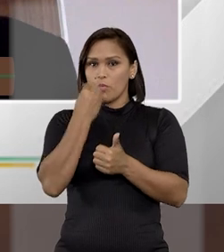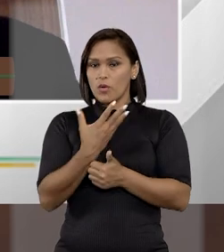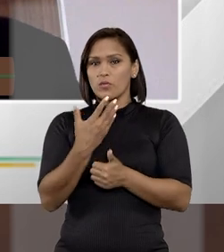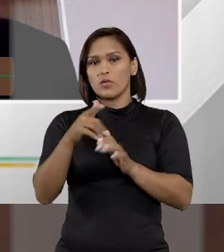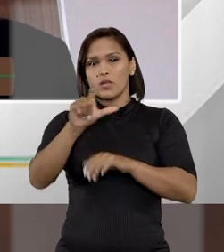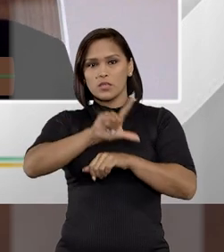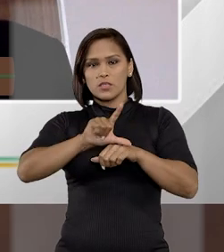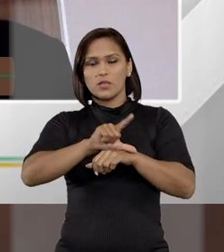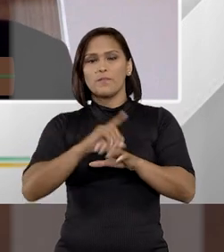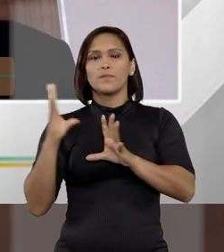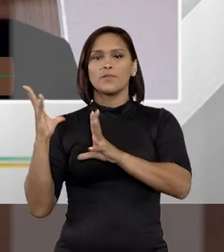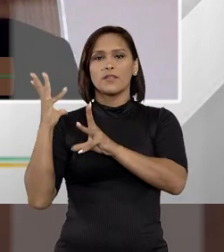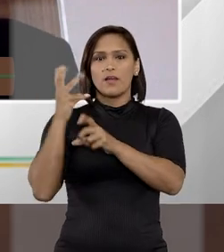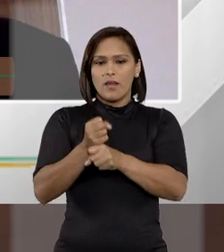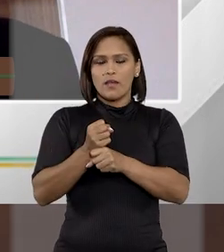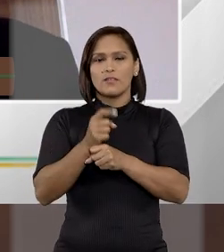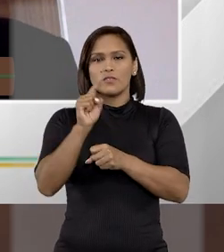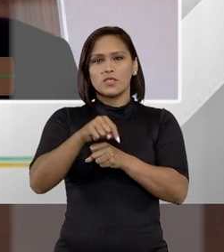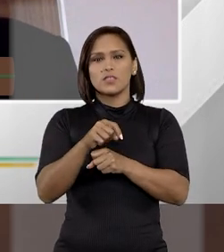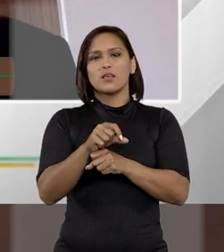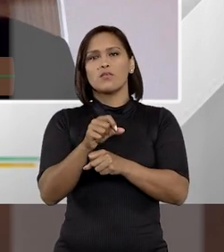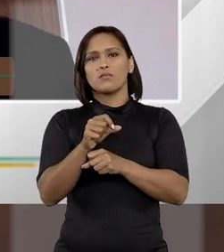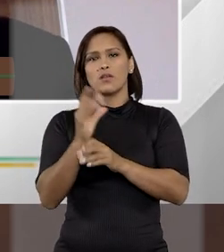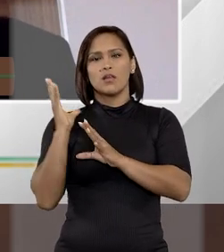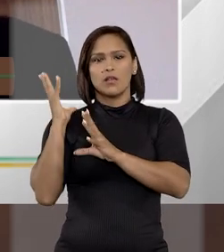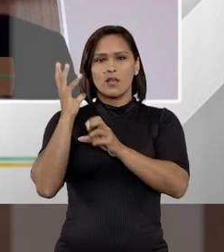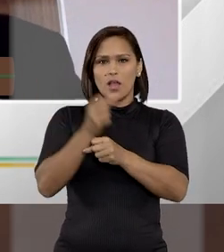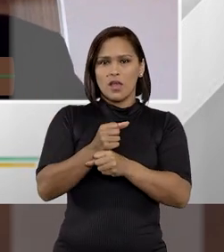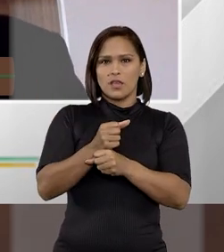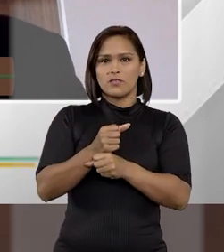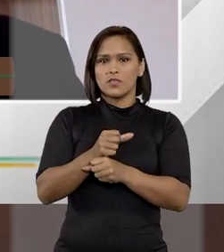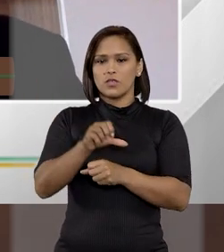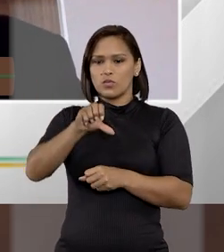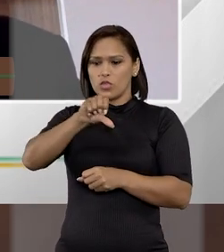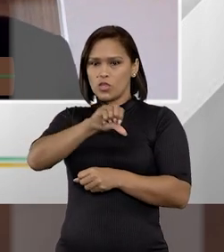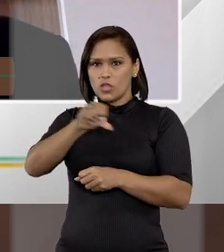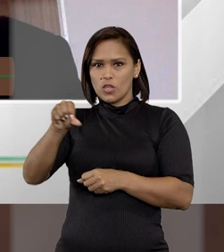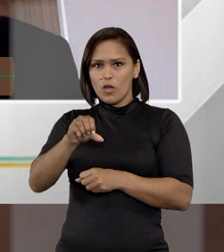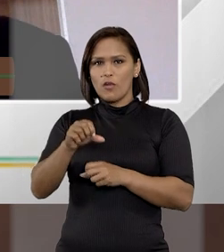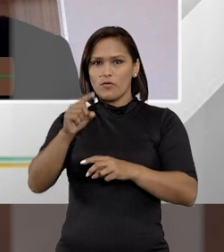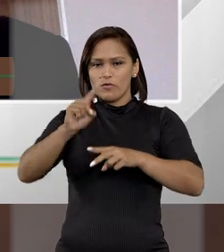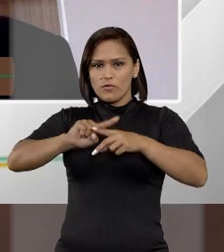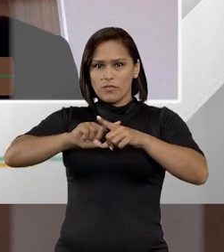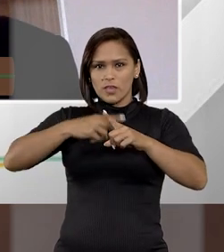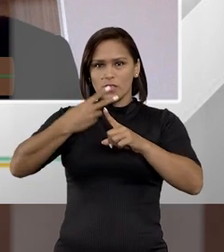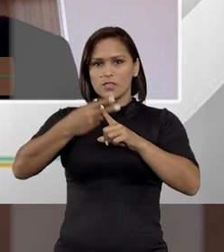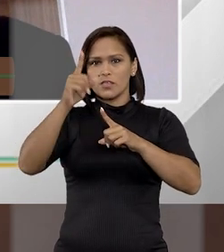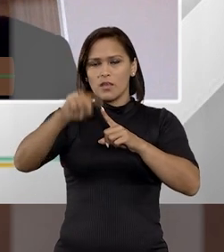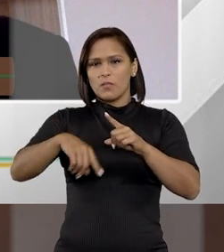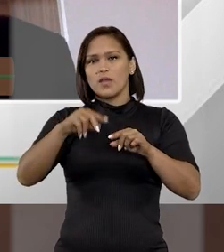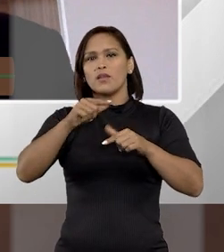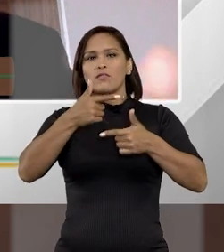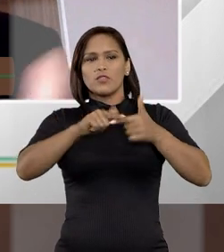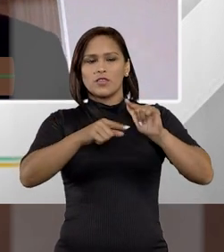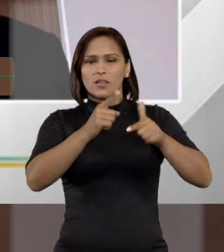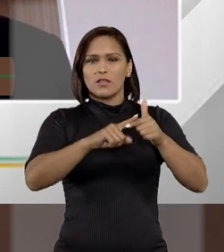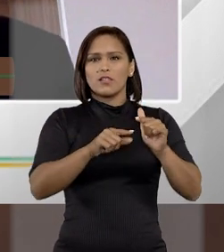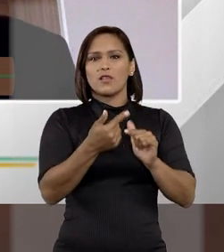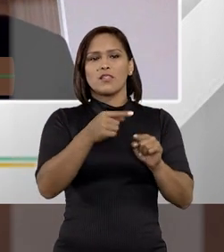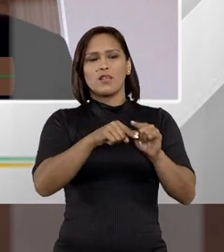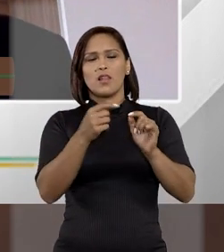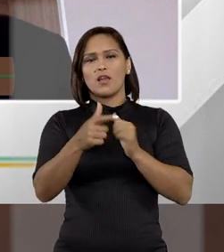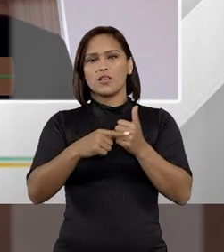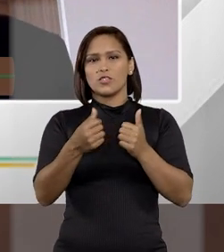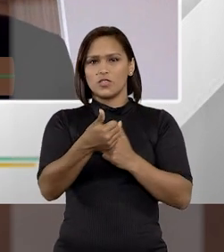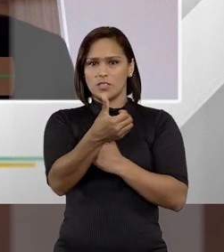nesse aspecto. A revisão nonagesimal da preventiva, que foi tratada aí pela doutora Ilana também, prevista lá no artigo